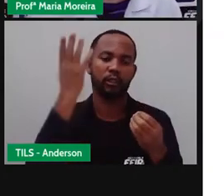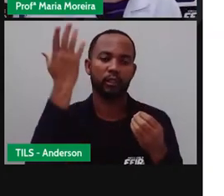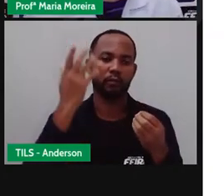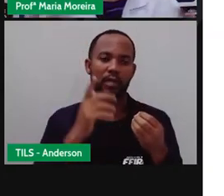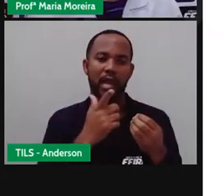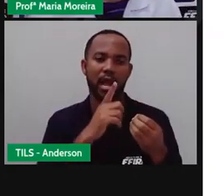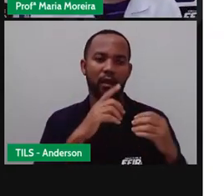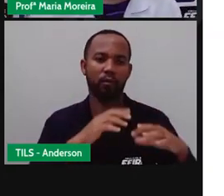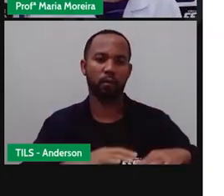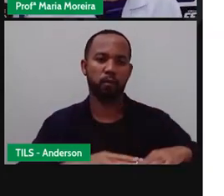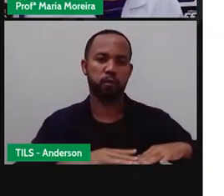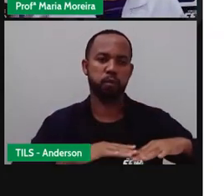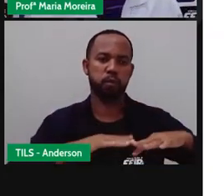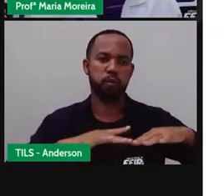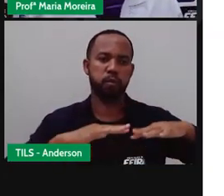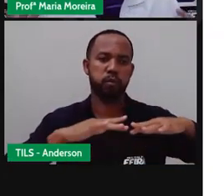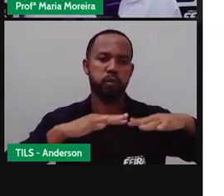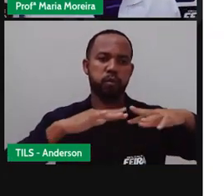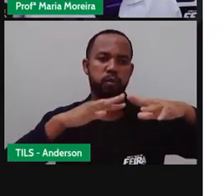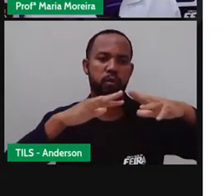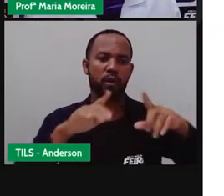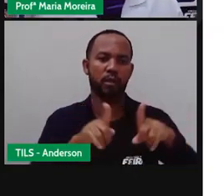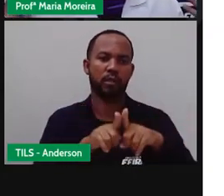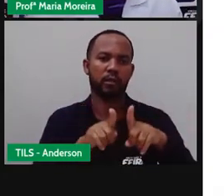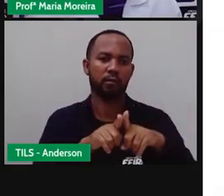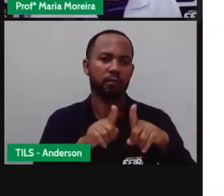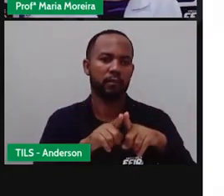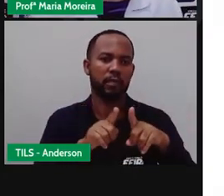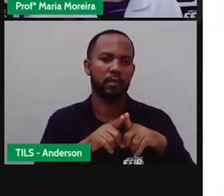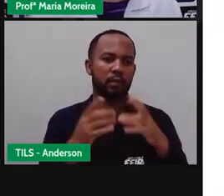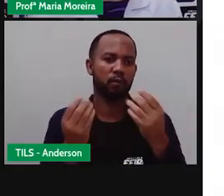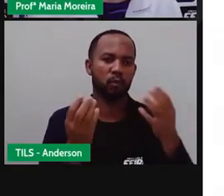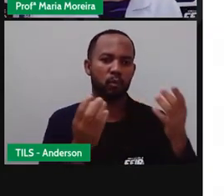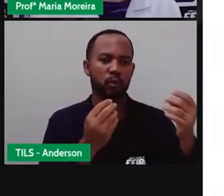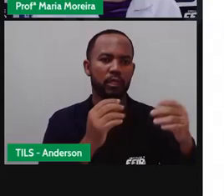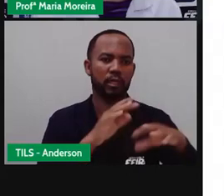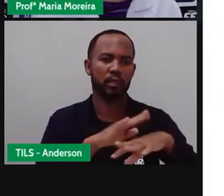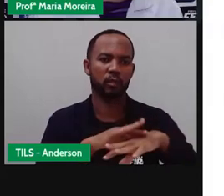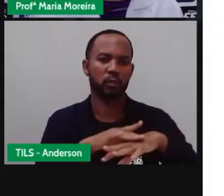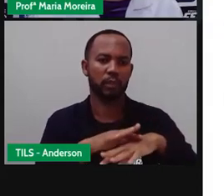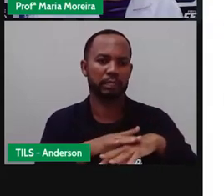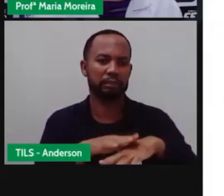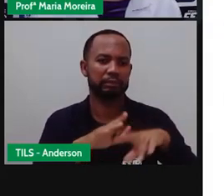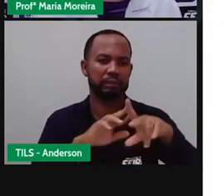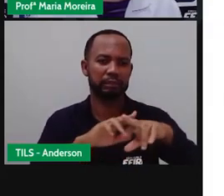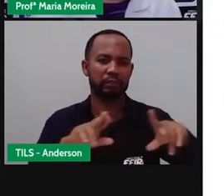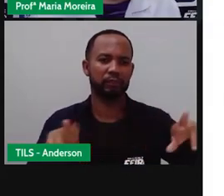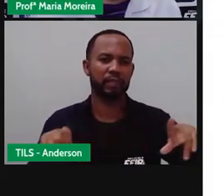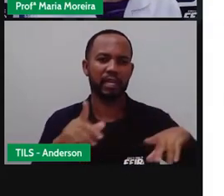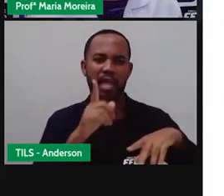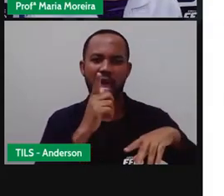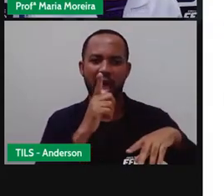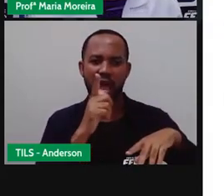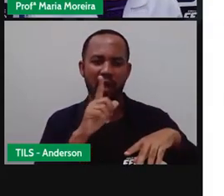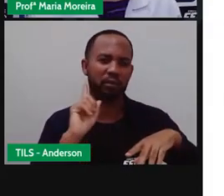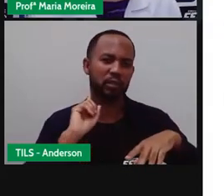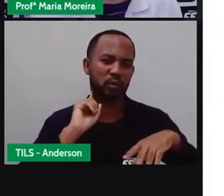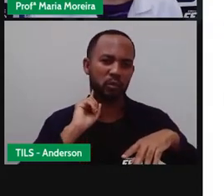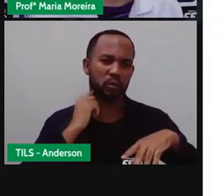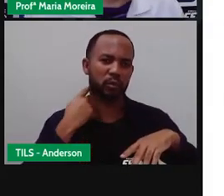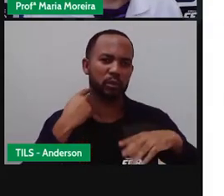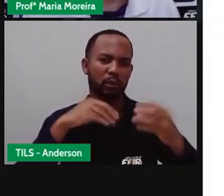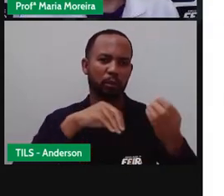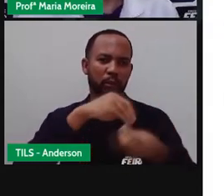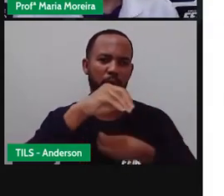com ela ainda mais lixo e todas essas doenças. A gente fica exposto, né, a essa água suja, a essa água